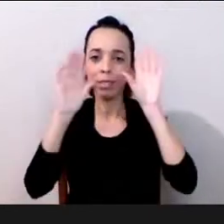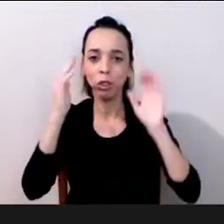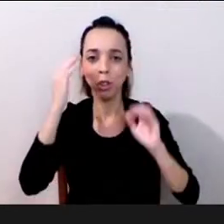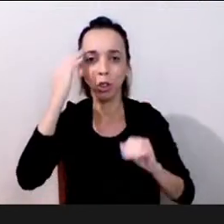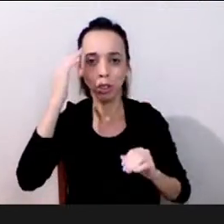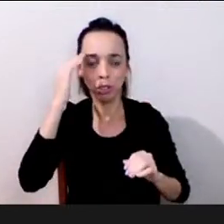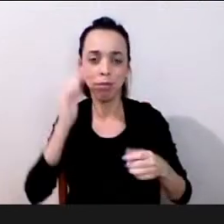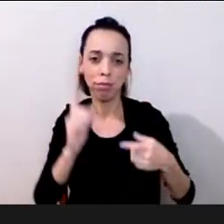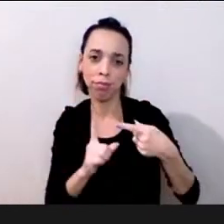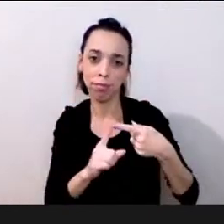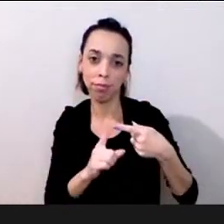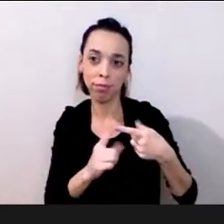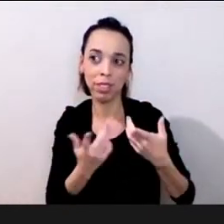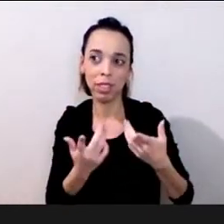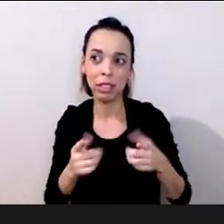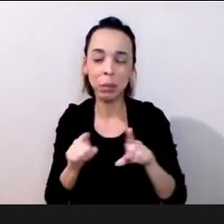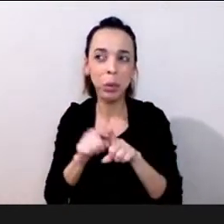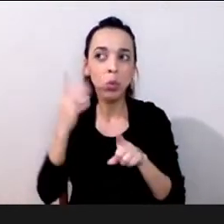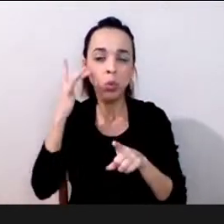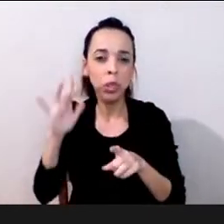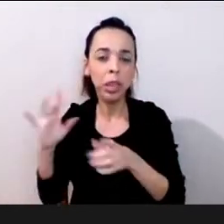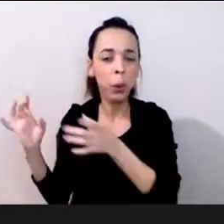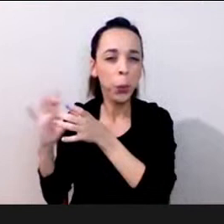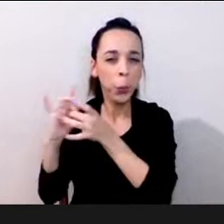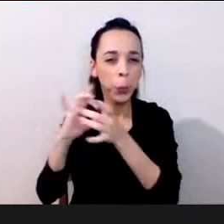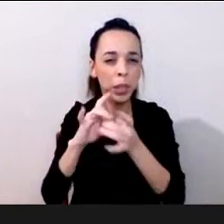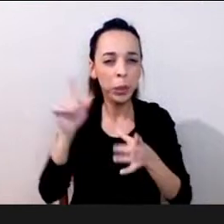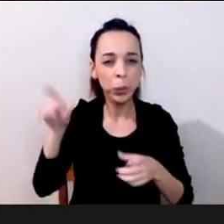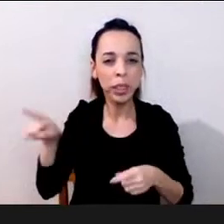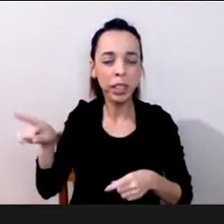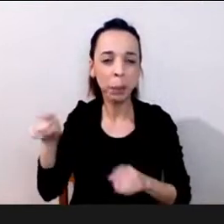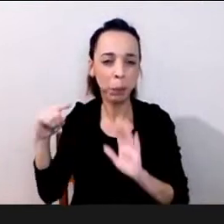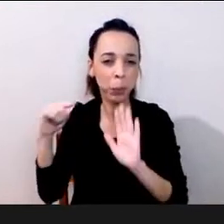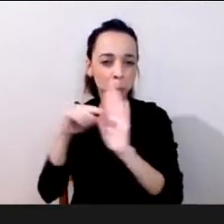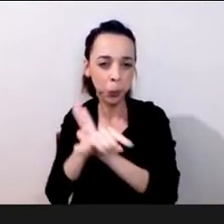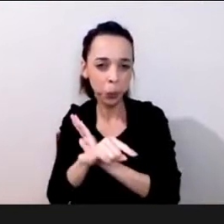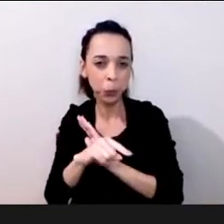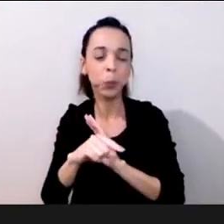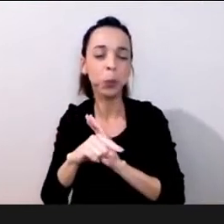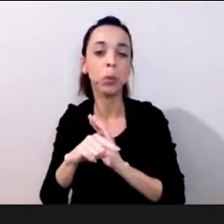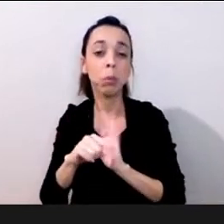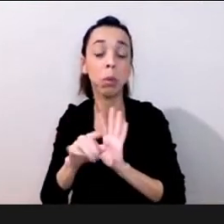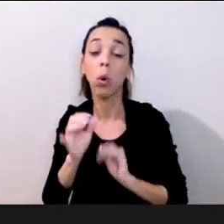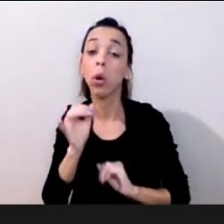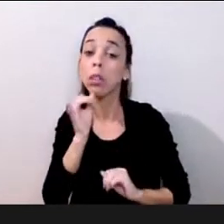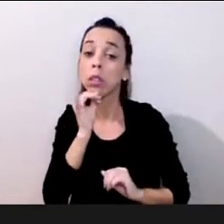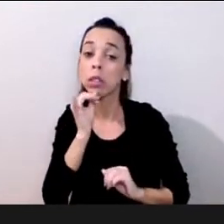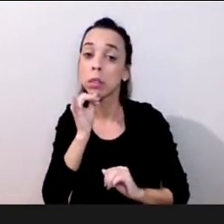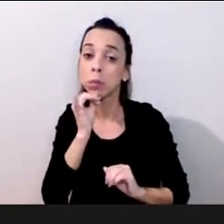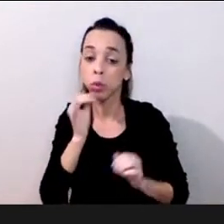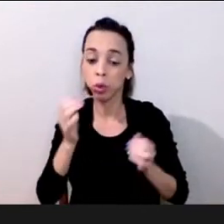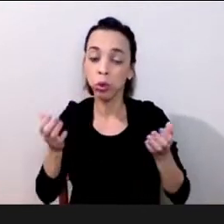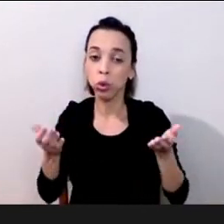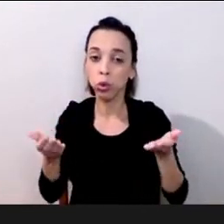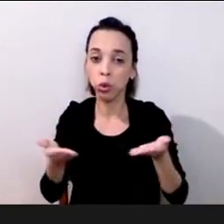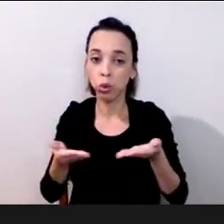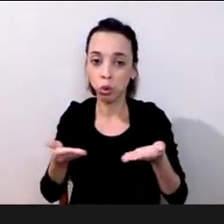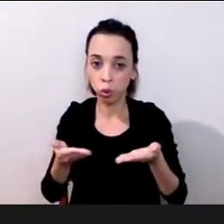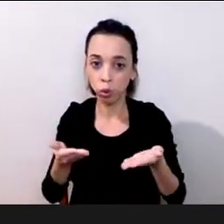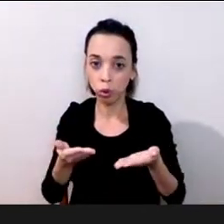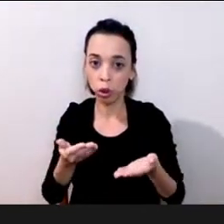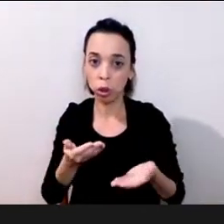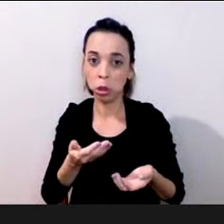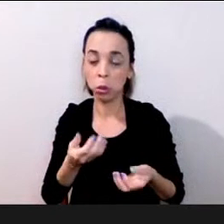trouxe essa pergunta mas eu vou trazer um exemplo né que a gente vem vivenciando agora como a gente tem a questão do espaçamento